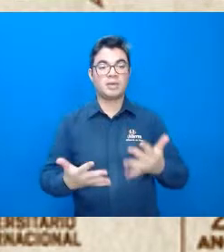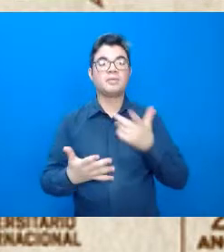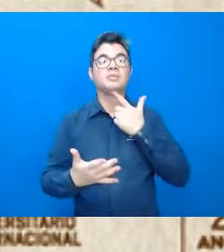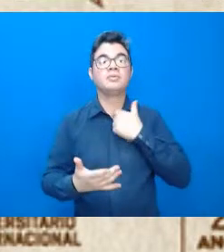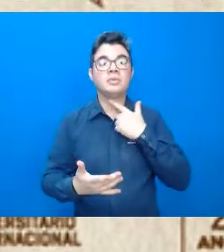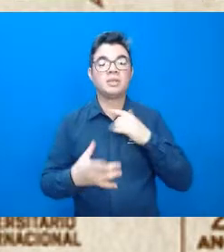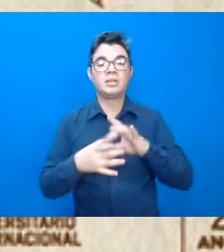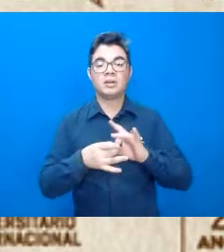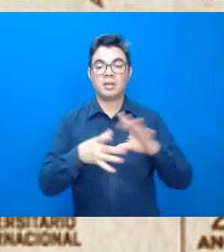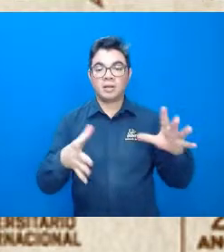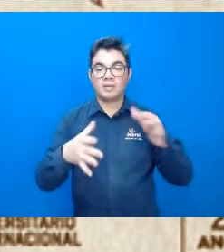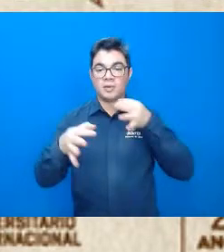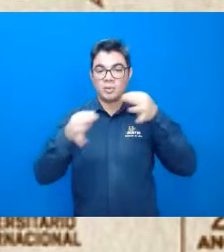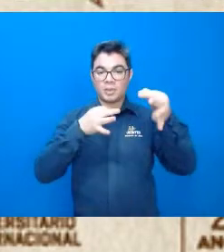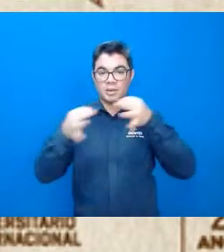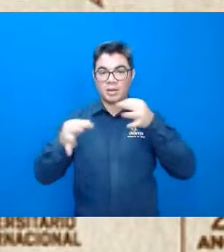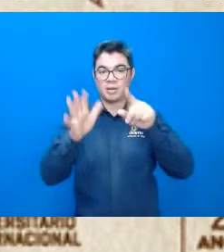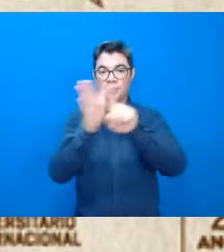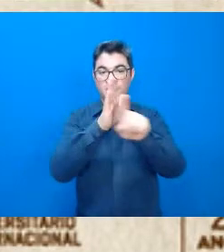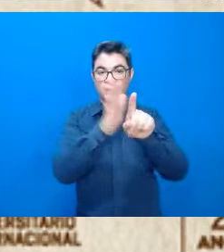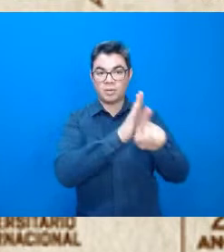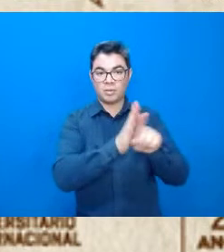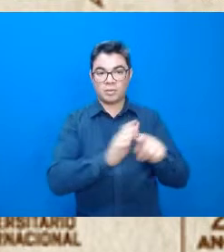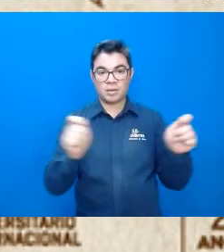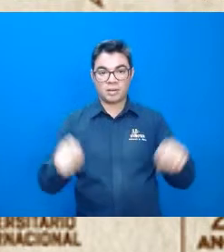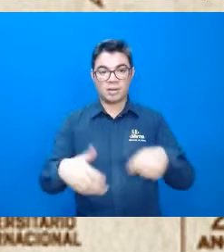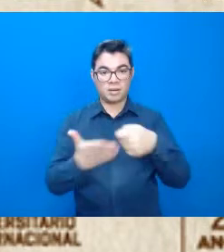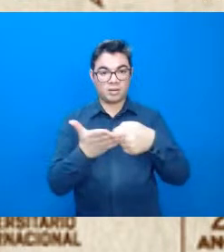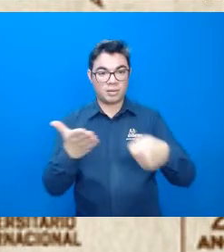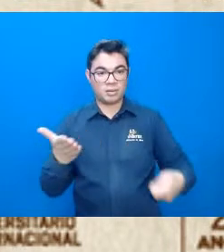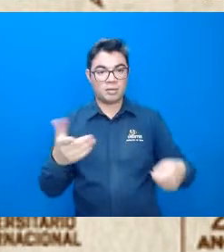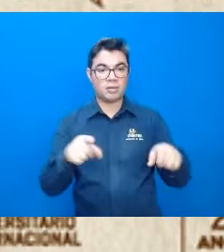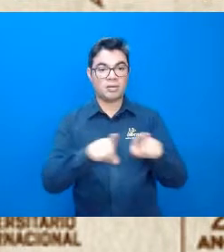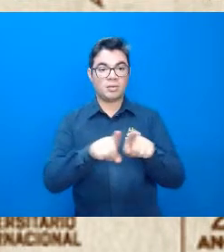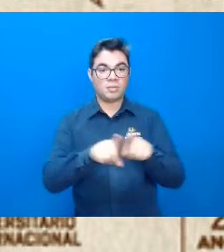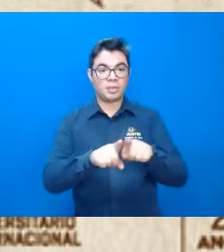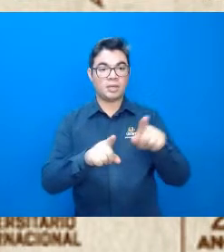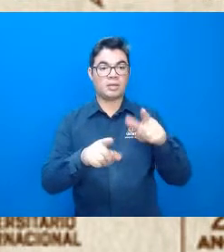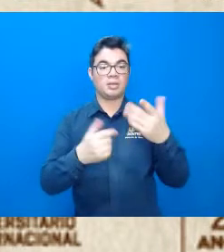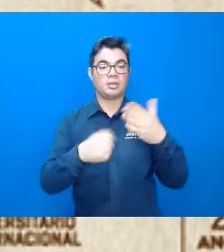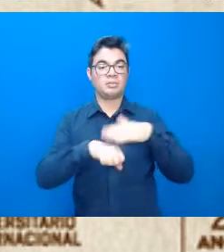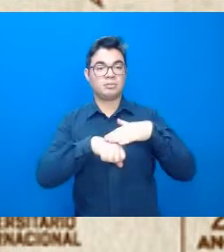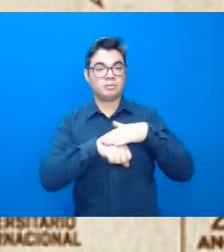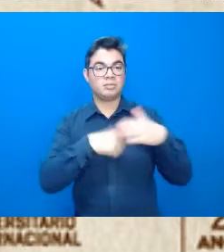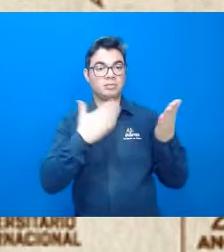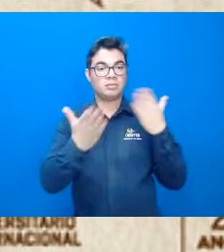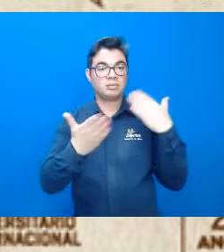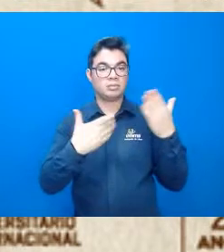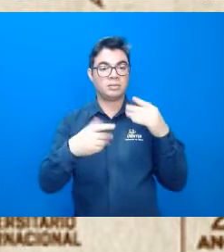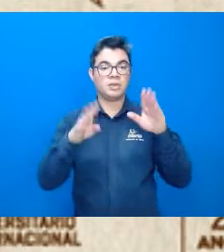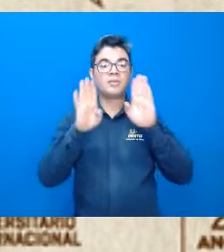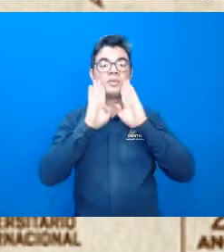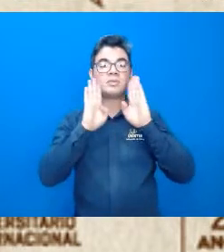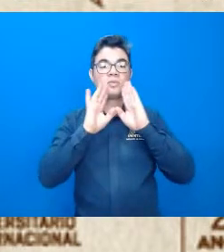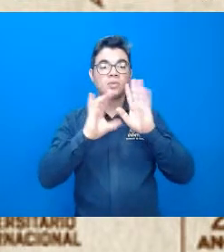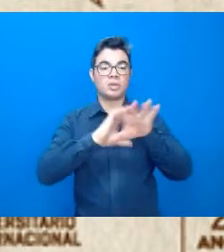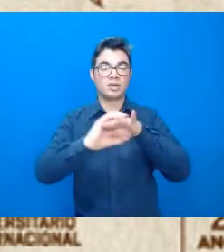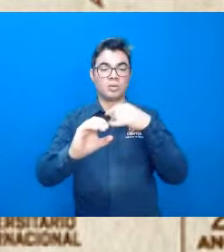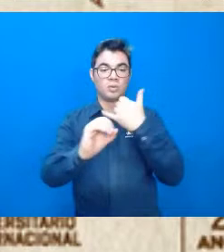em fazer comentários, perguntas, nós estaremos anotando aqui no chat, então, o pessoal do Facebook, do YouTube,